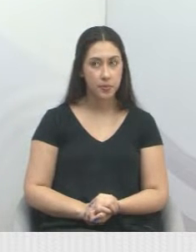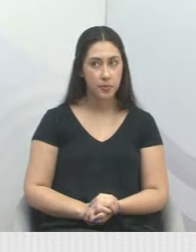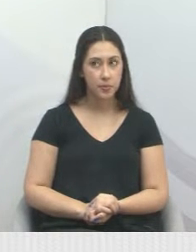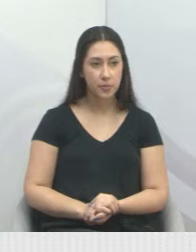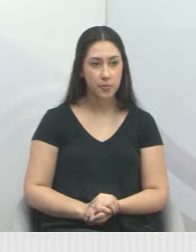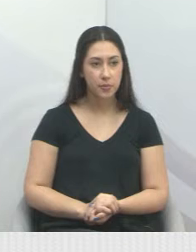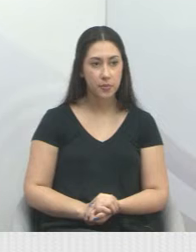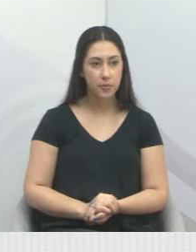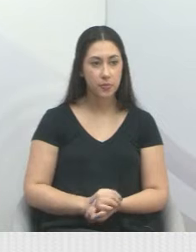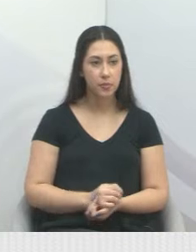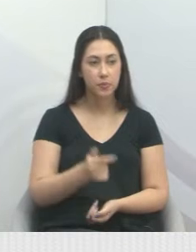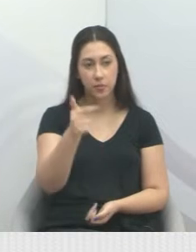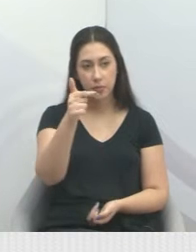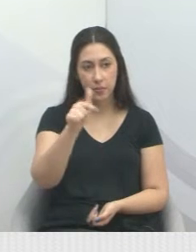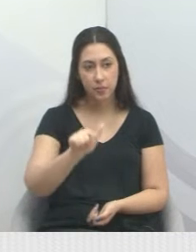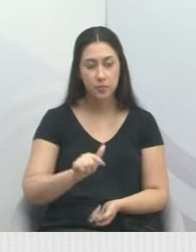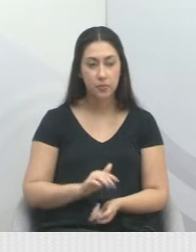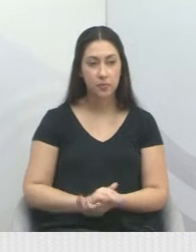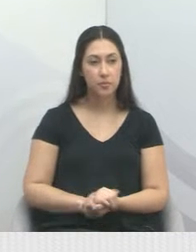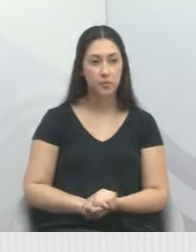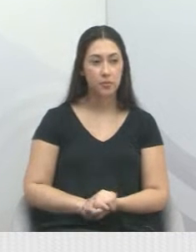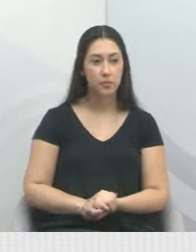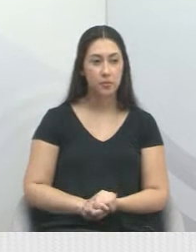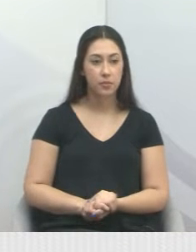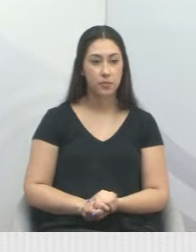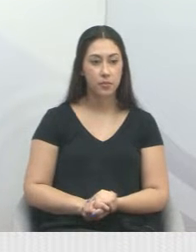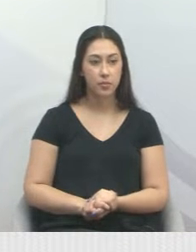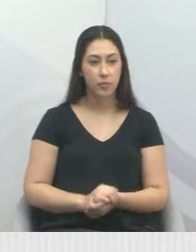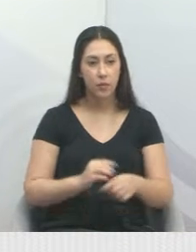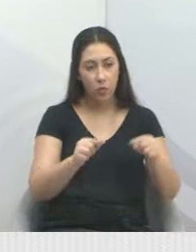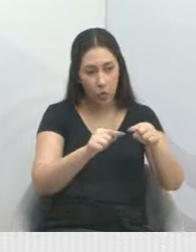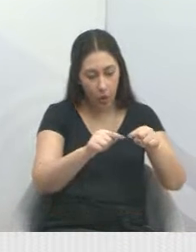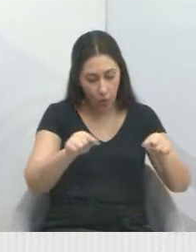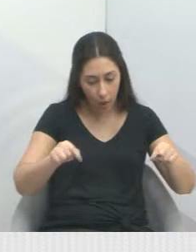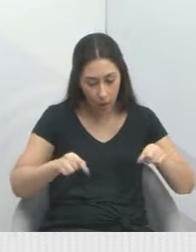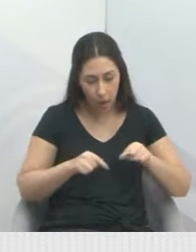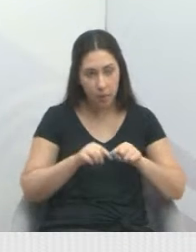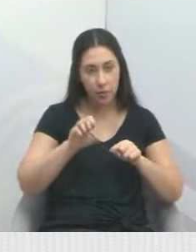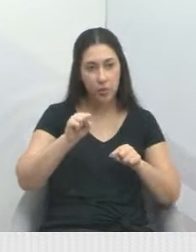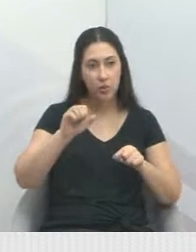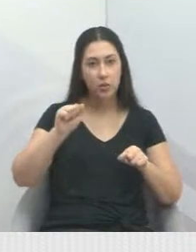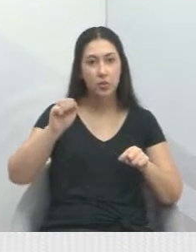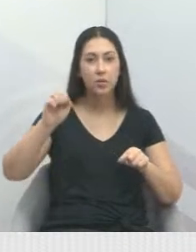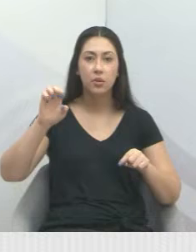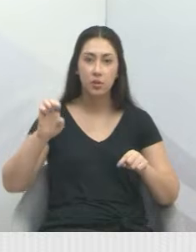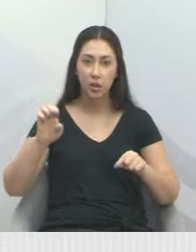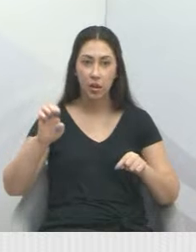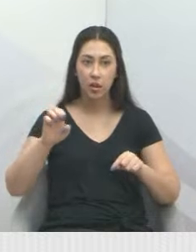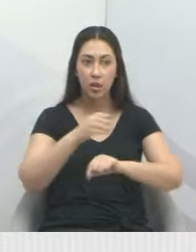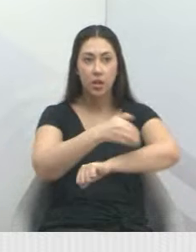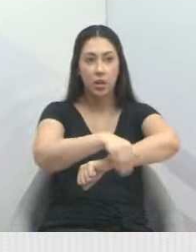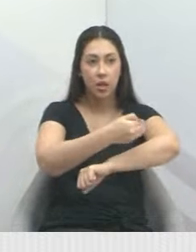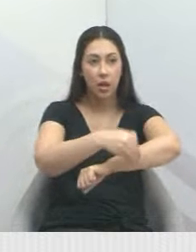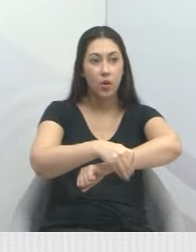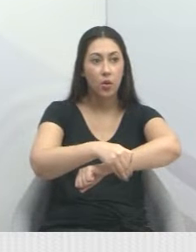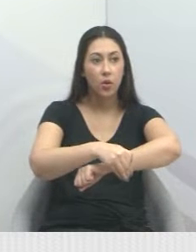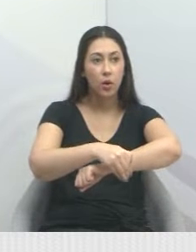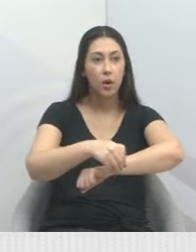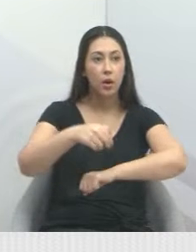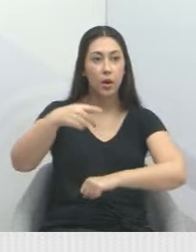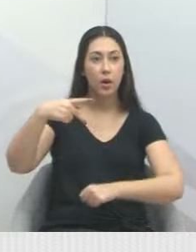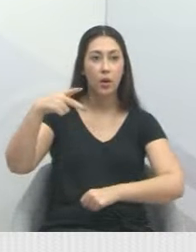A foto 9. Tampa do SAI, na avenida Pereiras